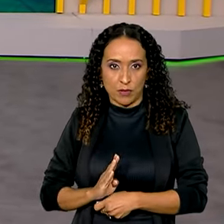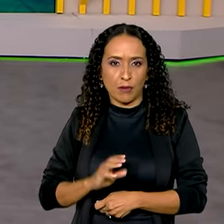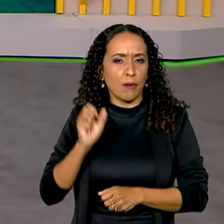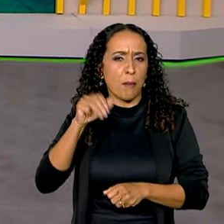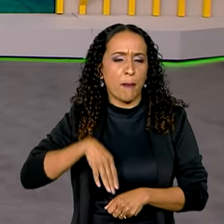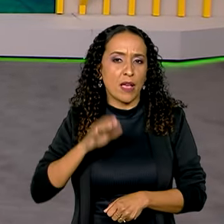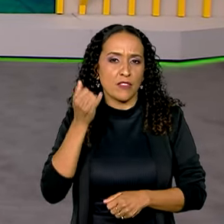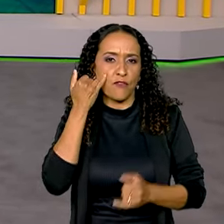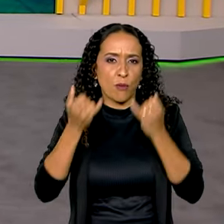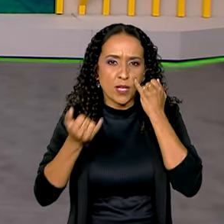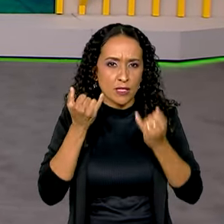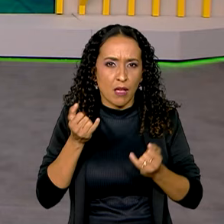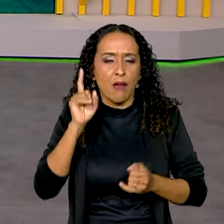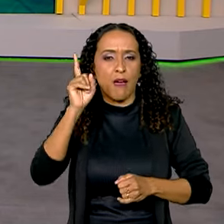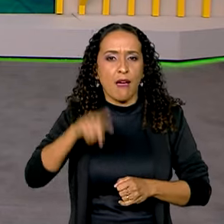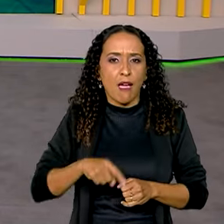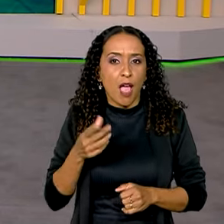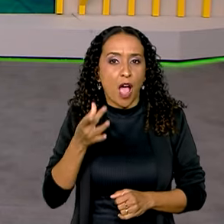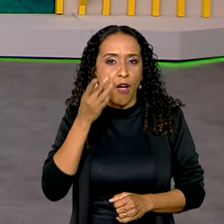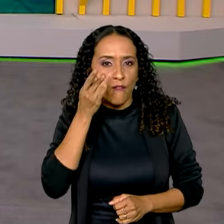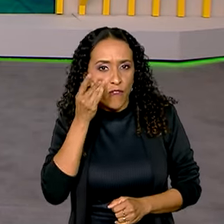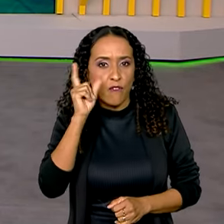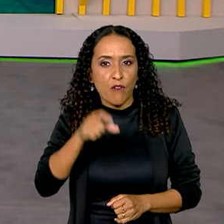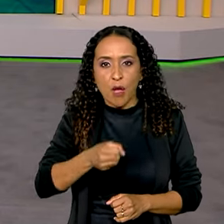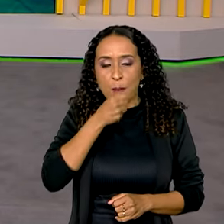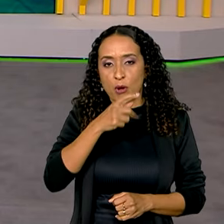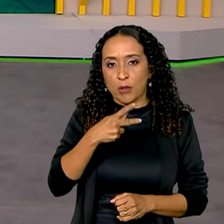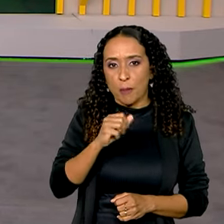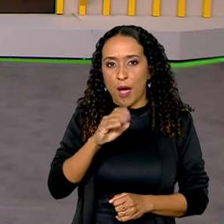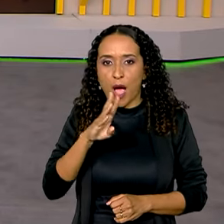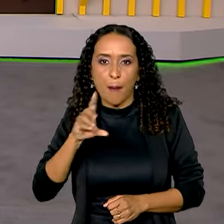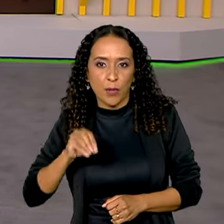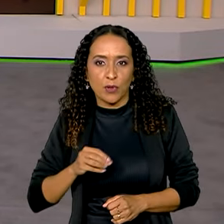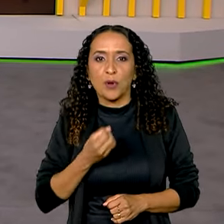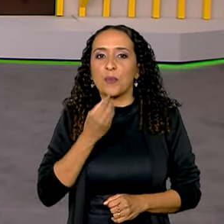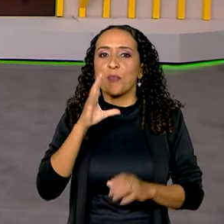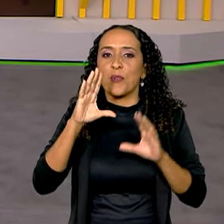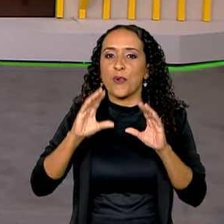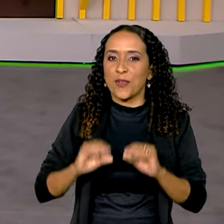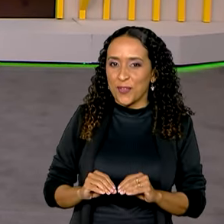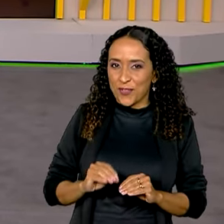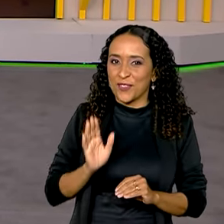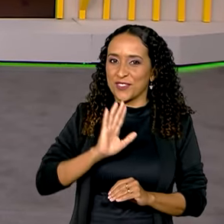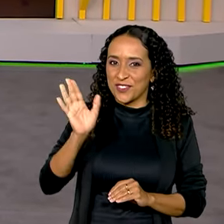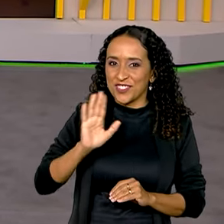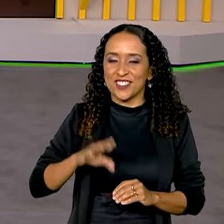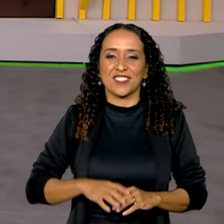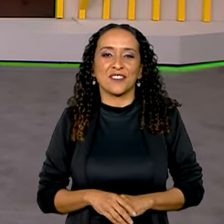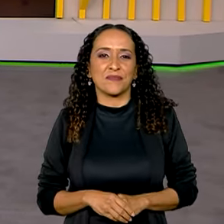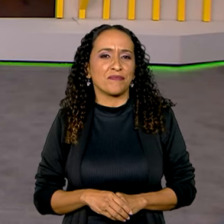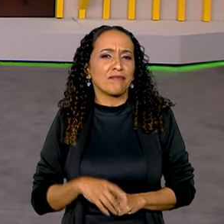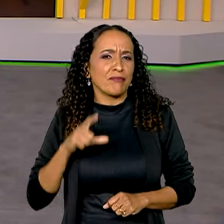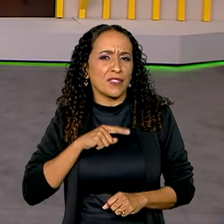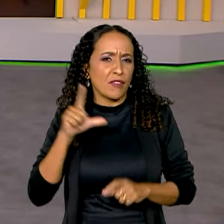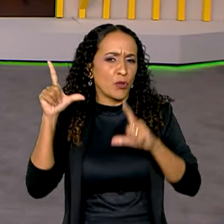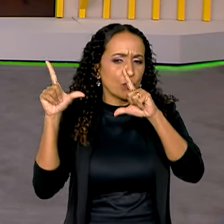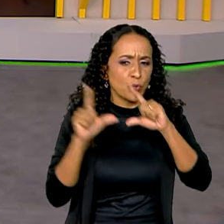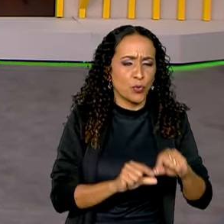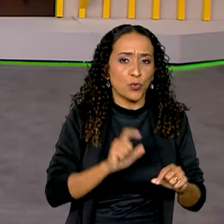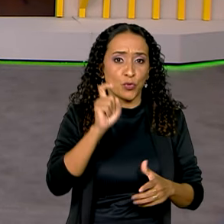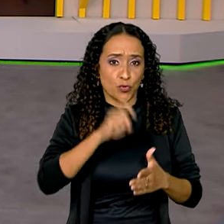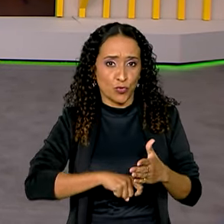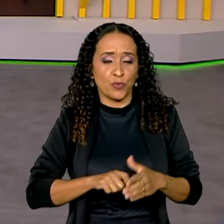quem traz mais informações para a gente ao vivo é o repórter Pablo Mundim. Olá, Pablo, boa noite. Houve queda da